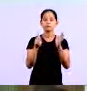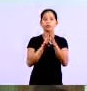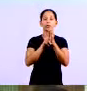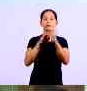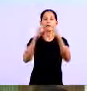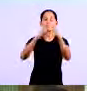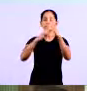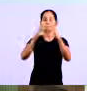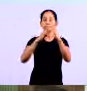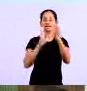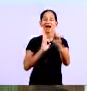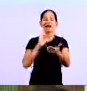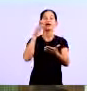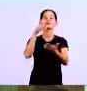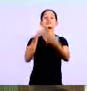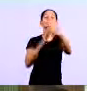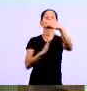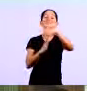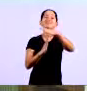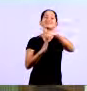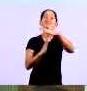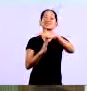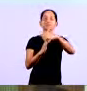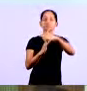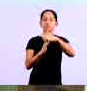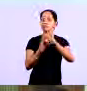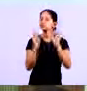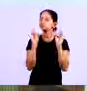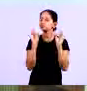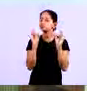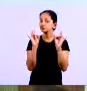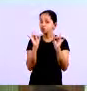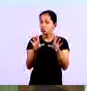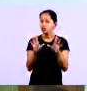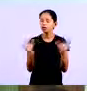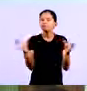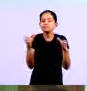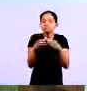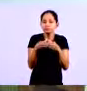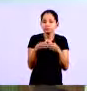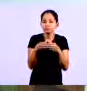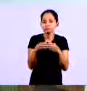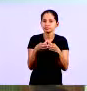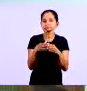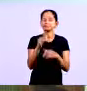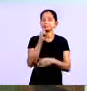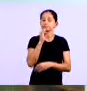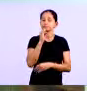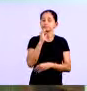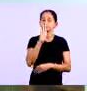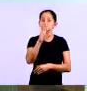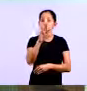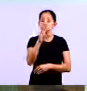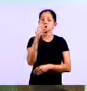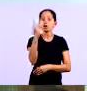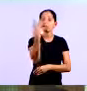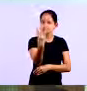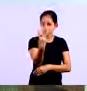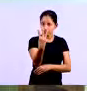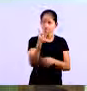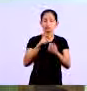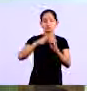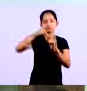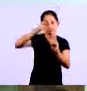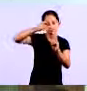se vai vender se você vai trabalhar com um prazo maior do que aquilo que você já tem estabelecido vamos supor que você tenha estabelecido em 3 vezes